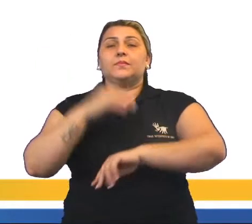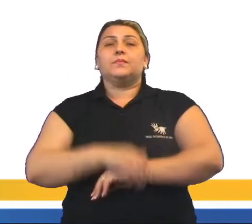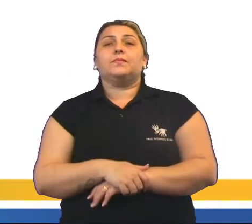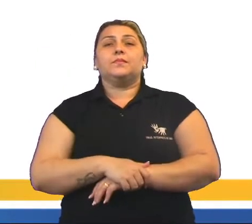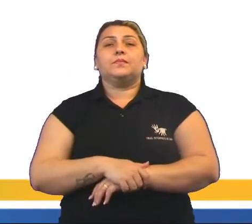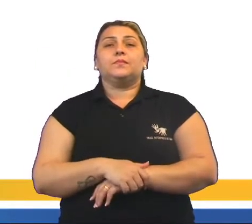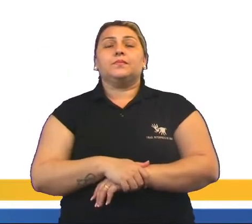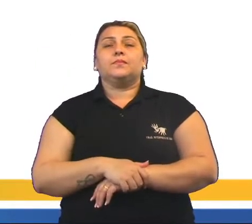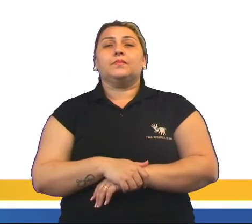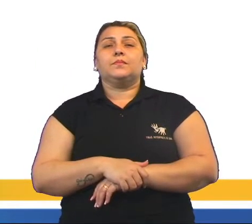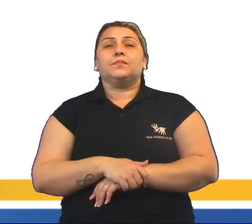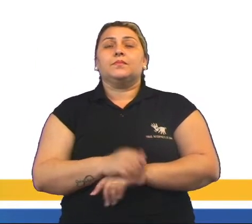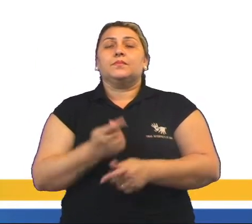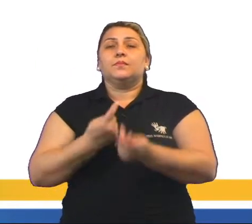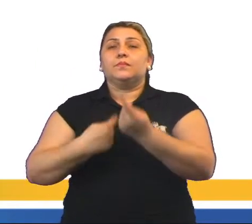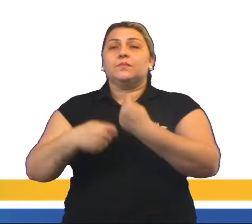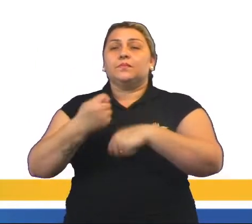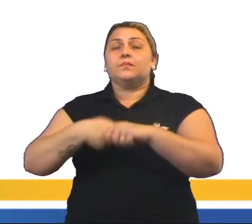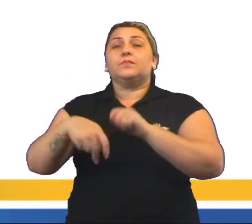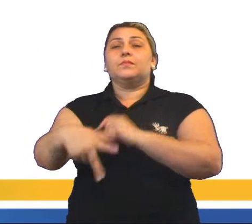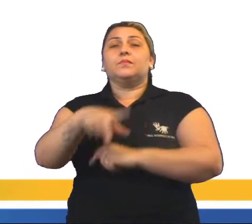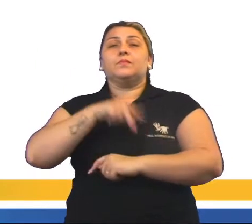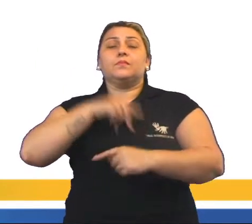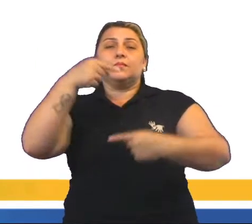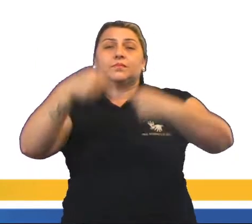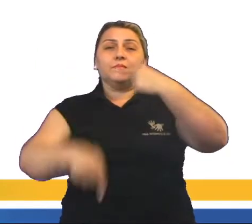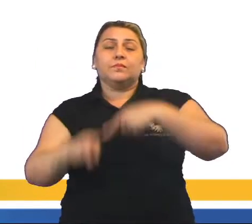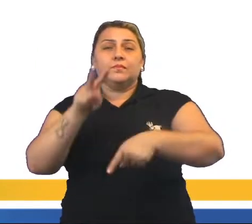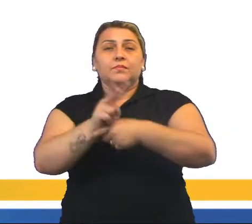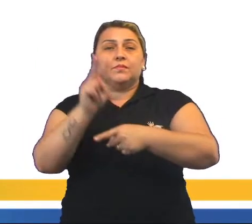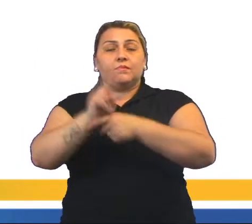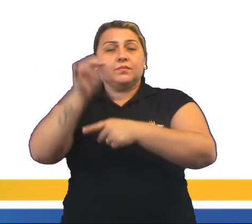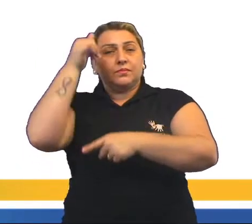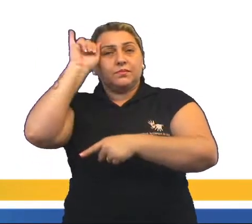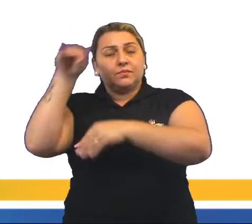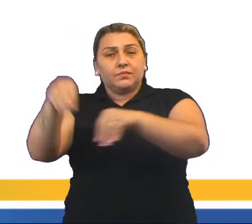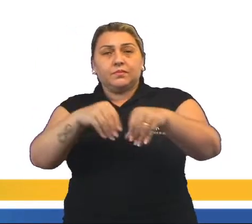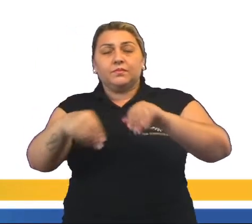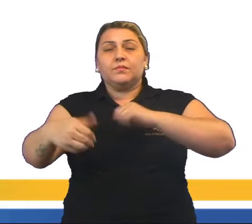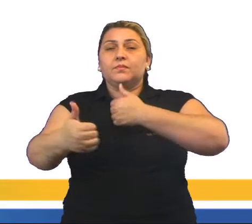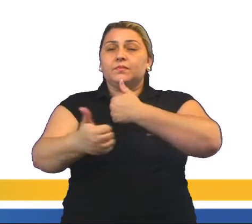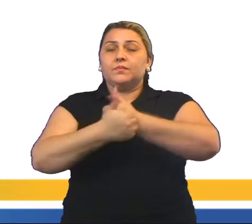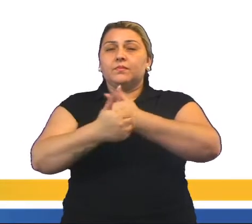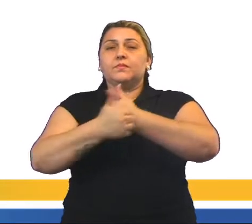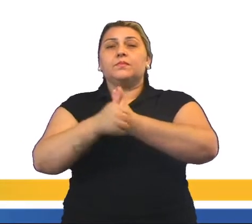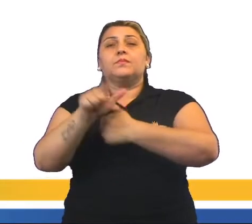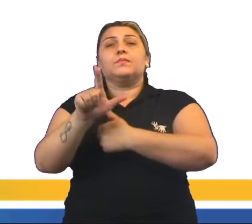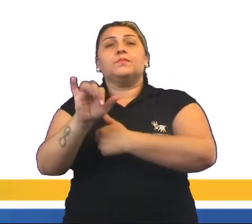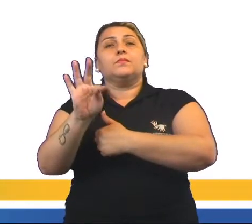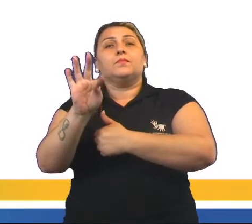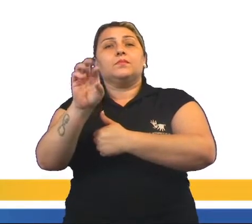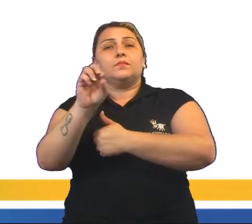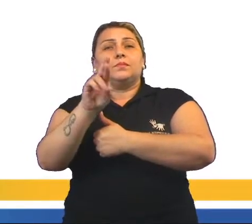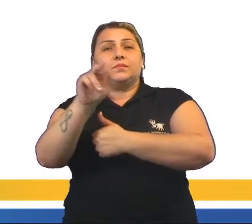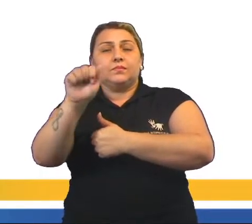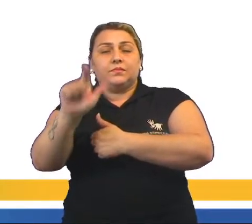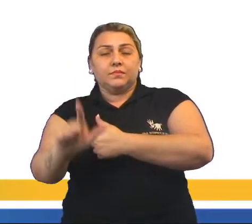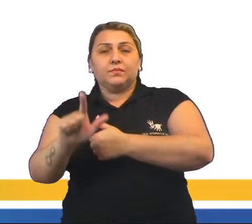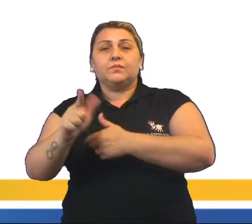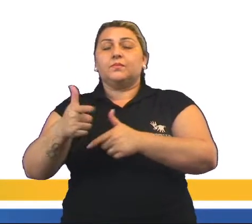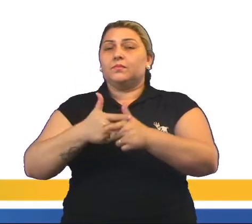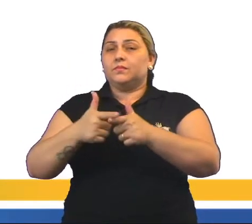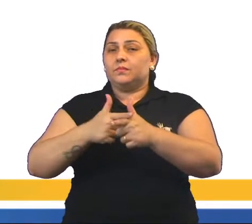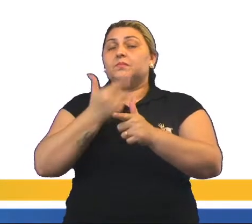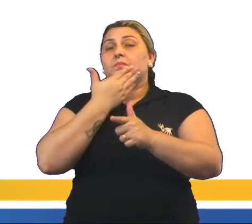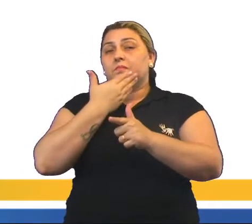A administração portuguesa proibiu a criação de gado em terras próximas ao litoral. Para resolver esse problema, para